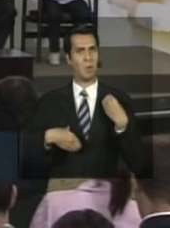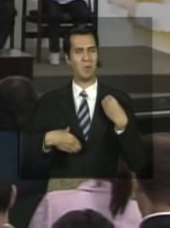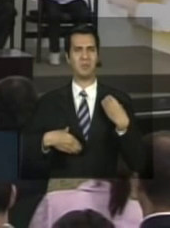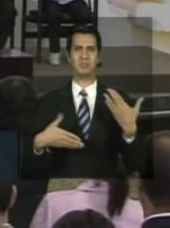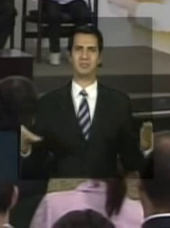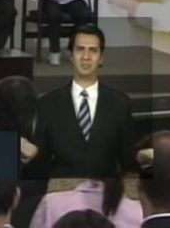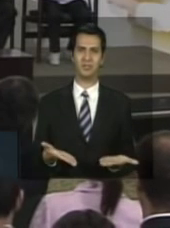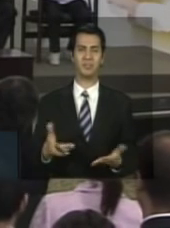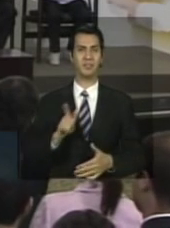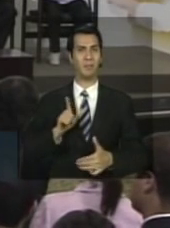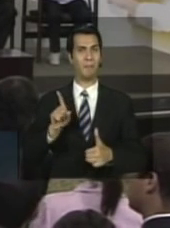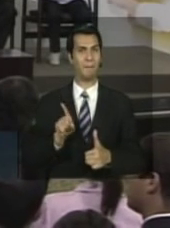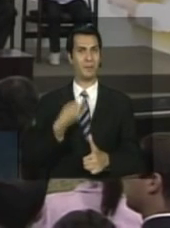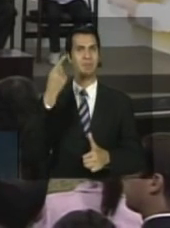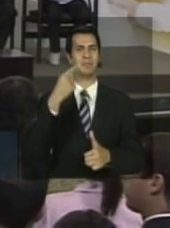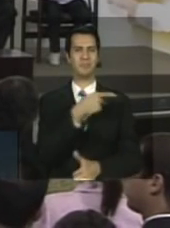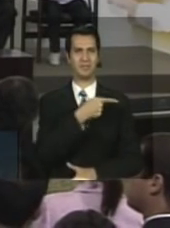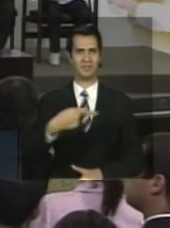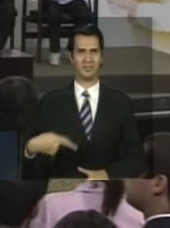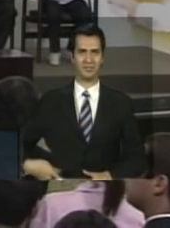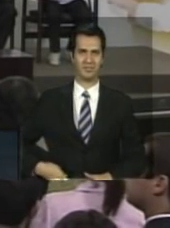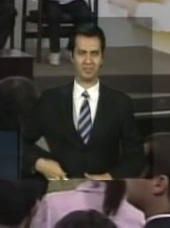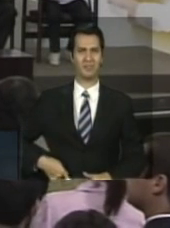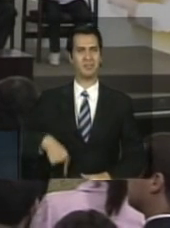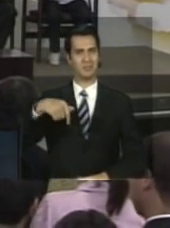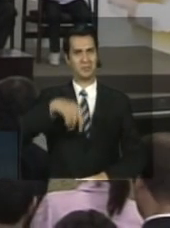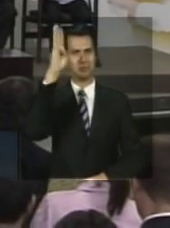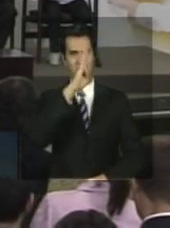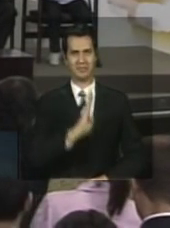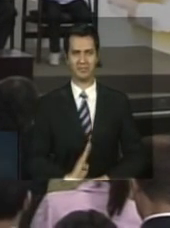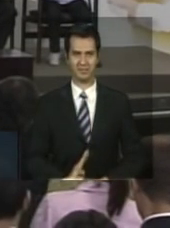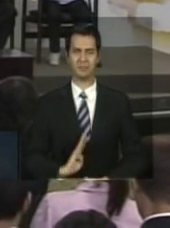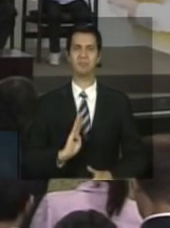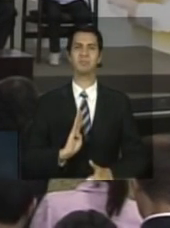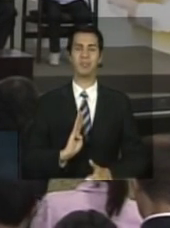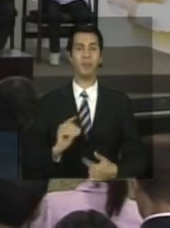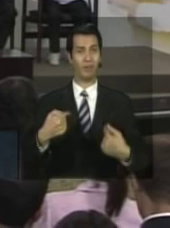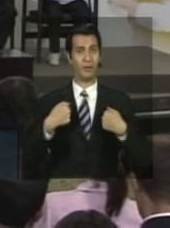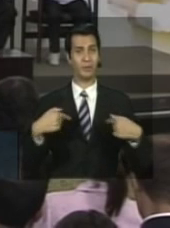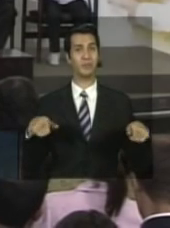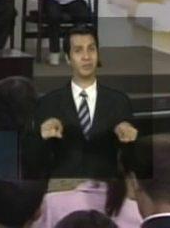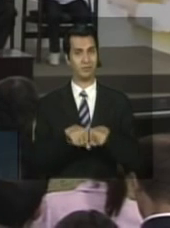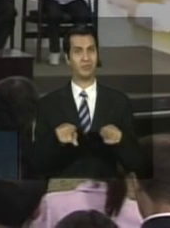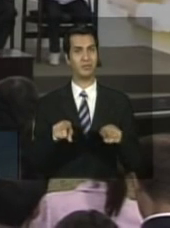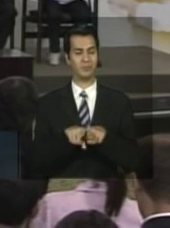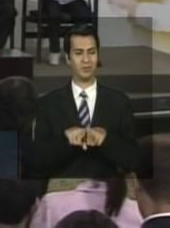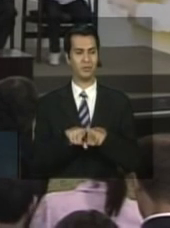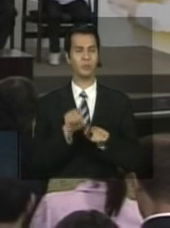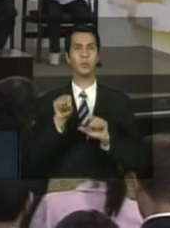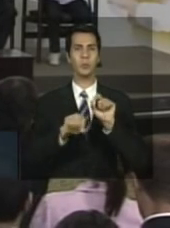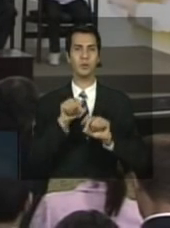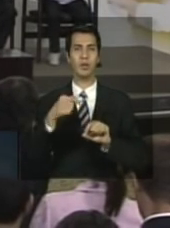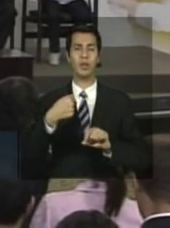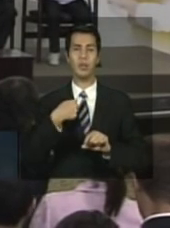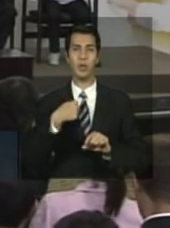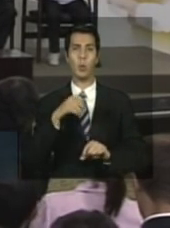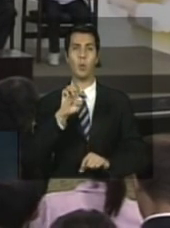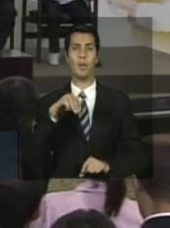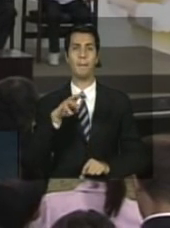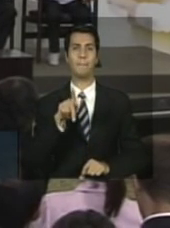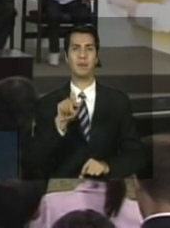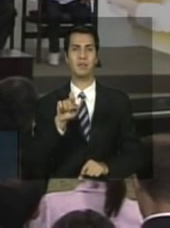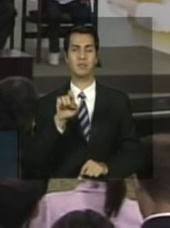começando por a primeira presidente do Brasil, eu me incluo como empreendedora e